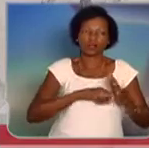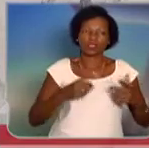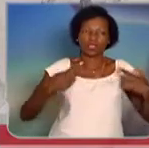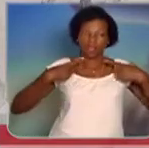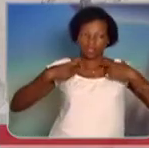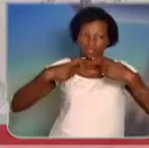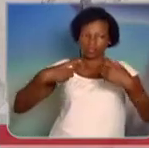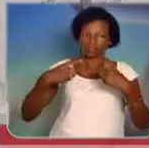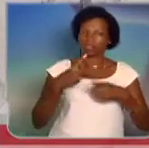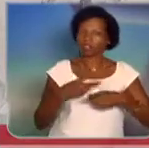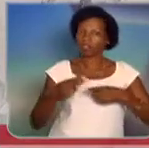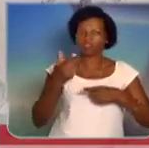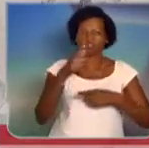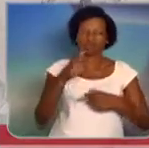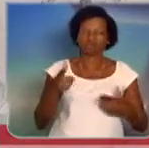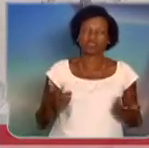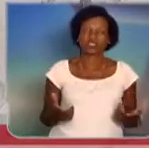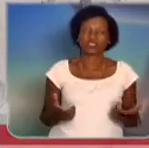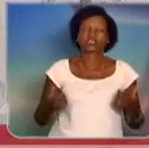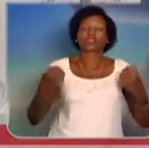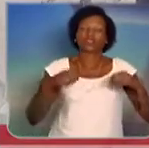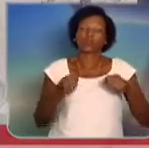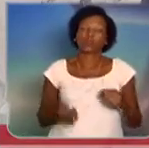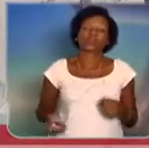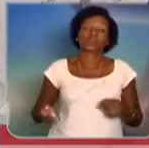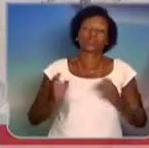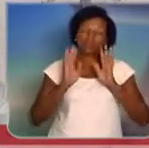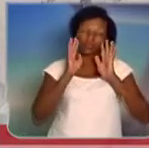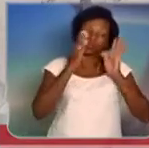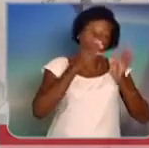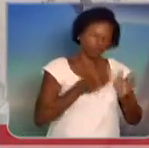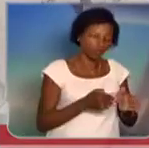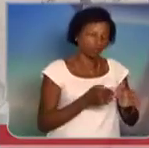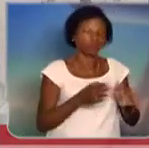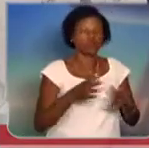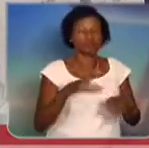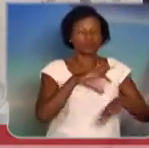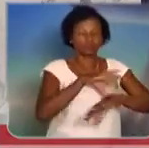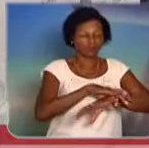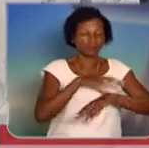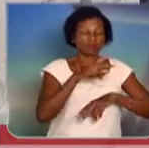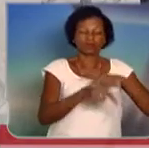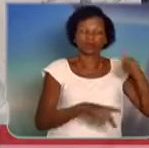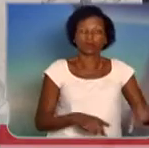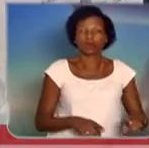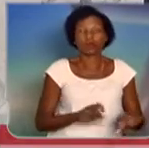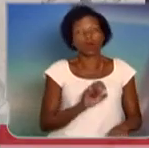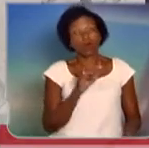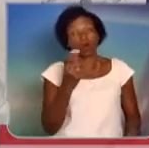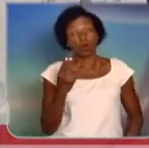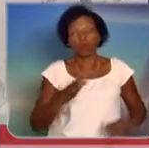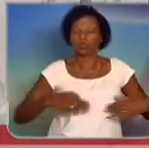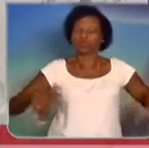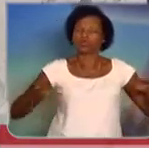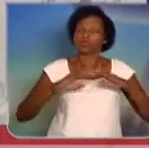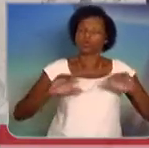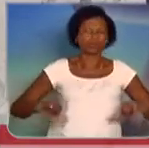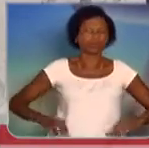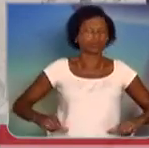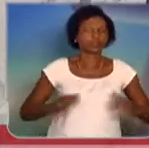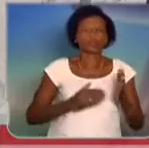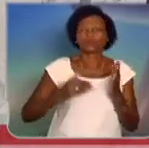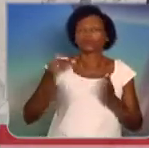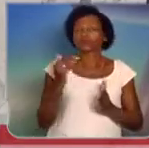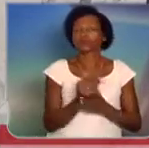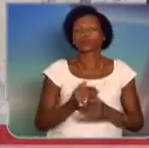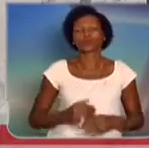perdedores. Ou nós retomamos a segurança pública, ou todos nós, sem exceção, seremos vítimas. Senhor presidente, eu queria